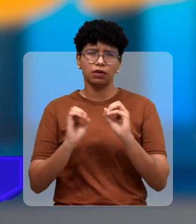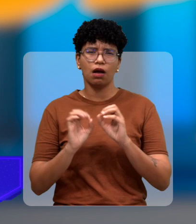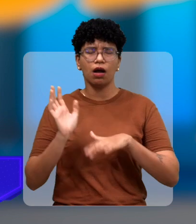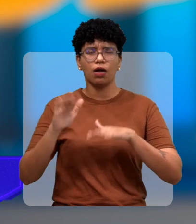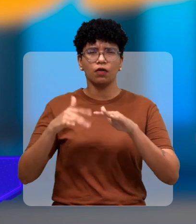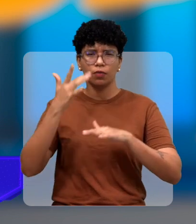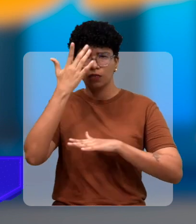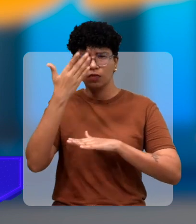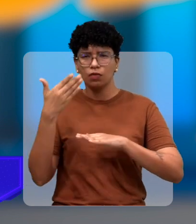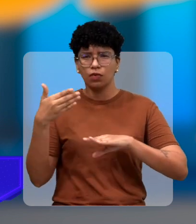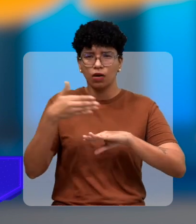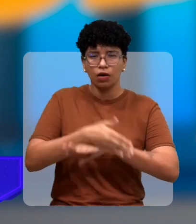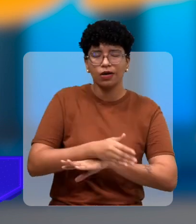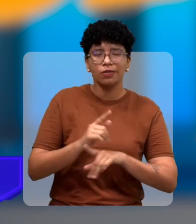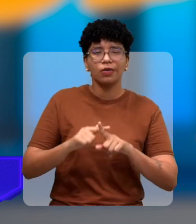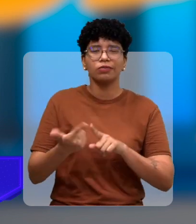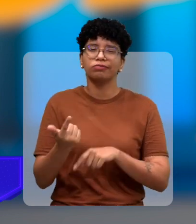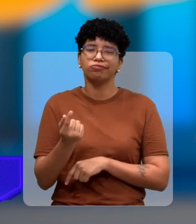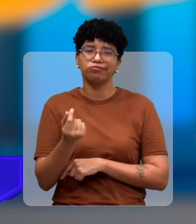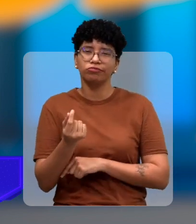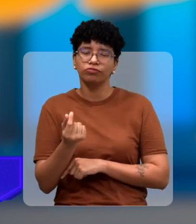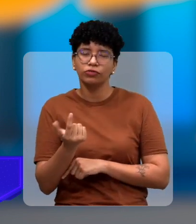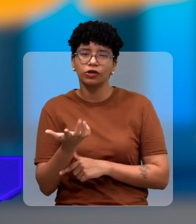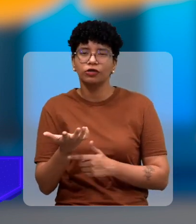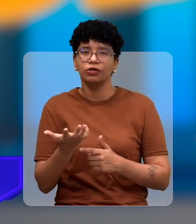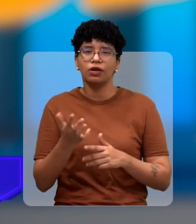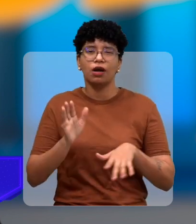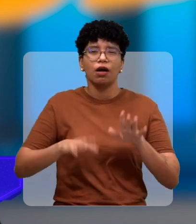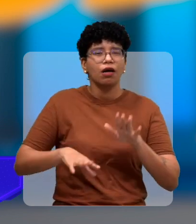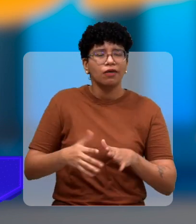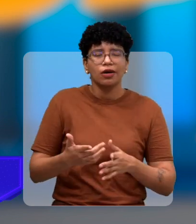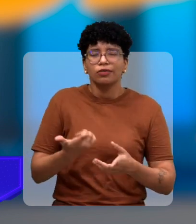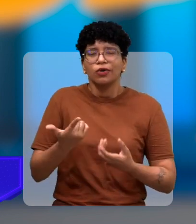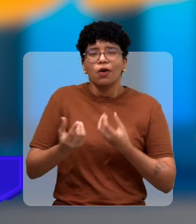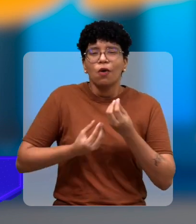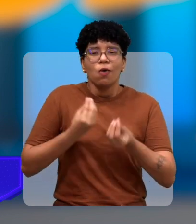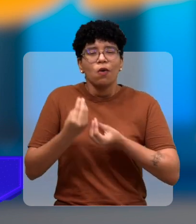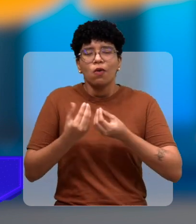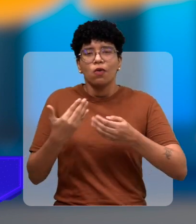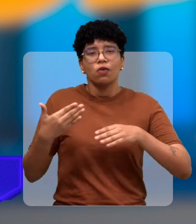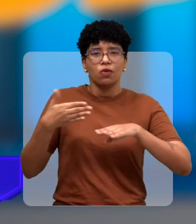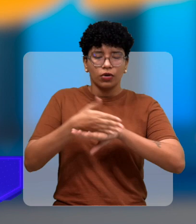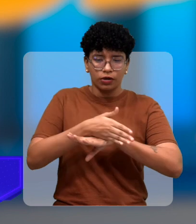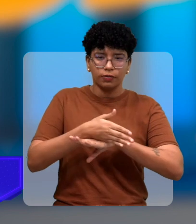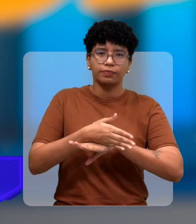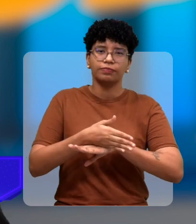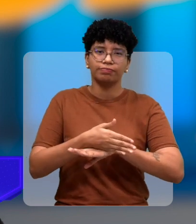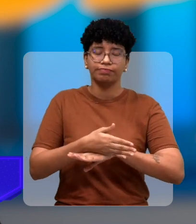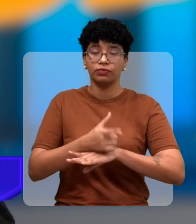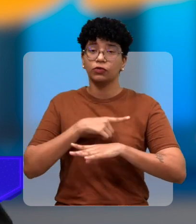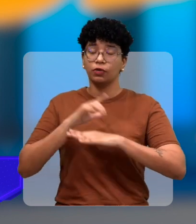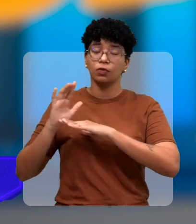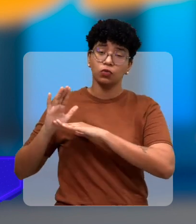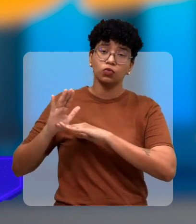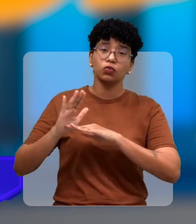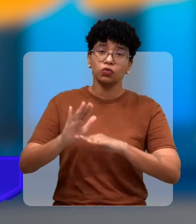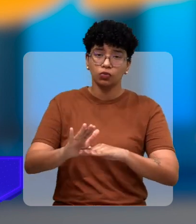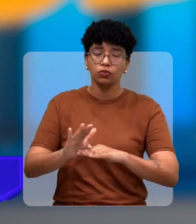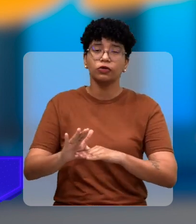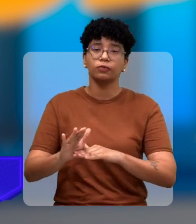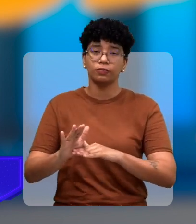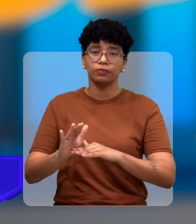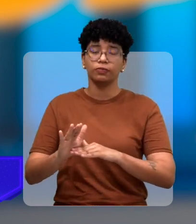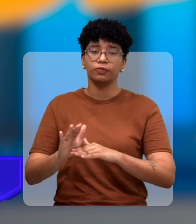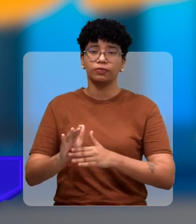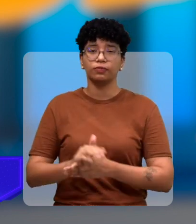as vezes a pessoa quer ir mas não tem está sem dinheiro está em um período que não então a gente sempre tem oferecido essas